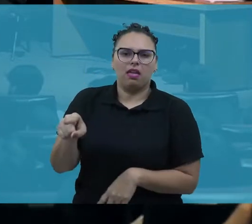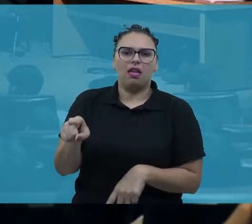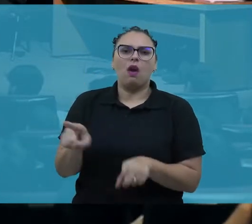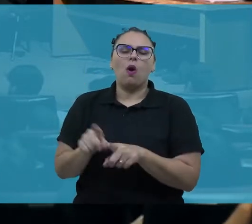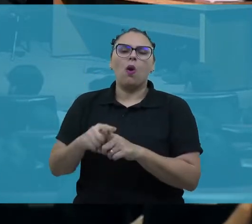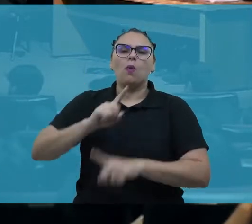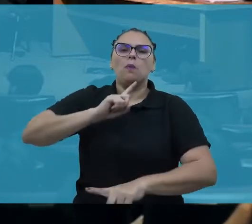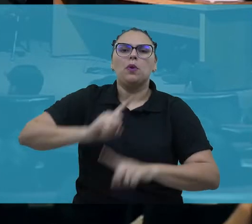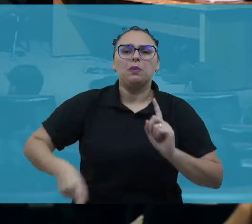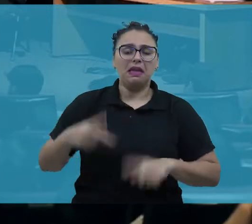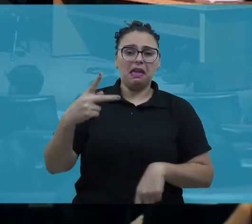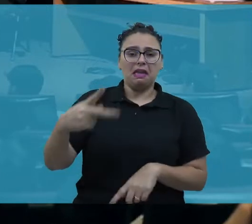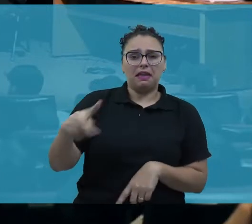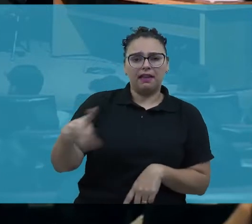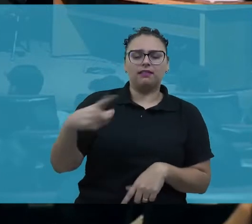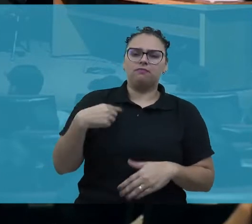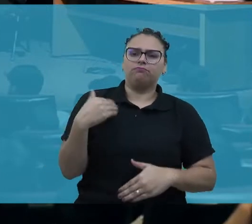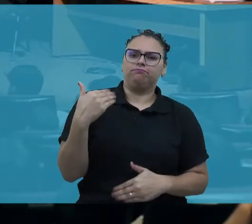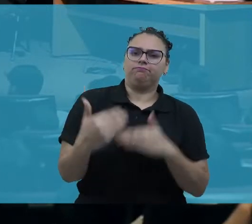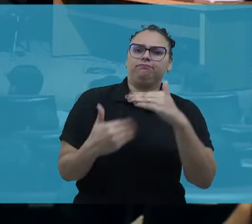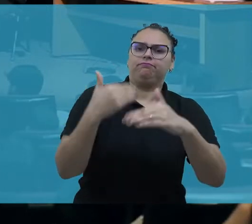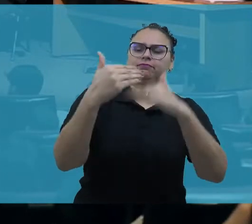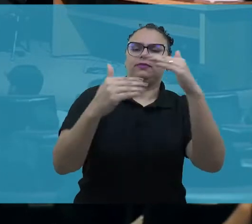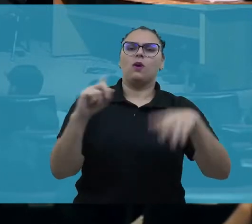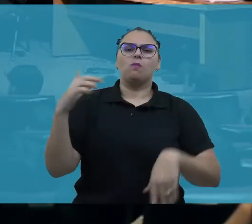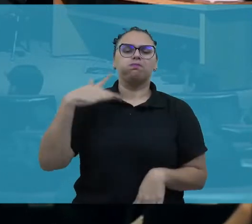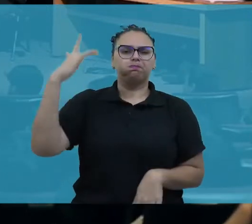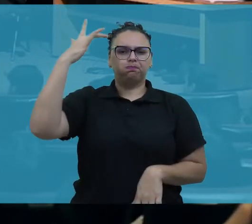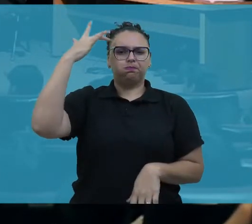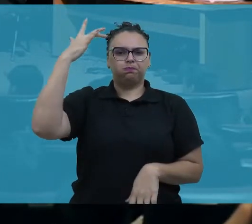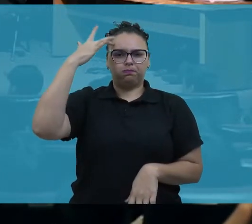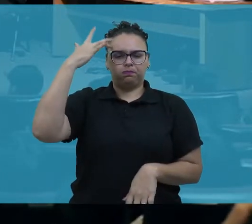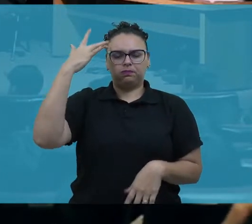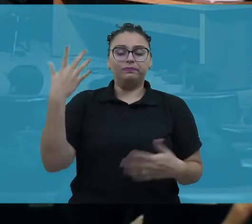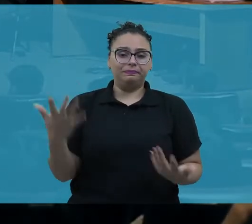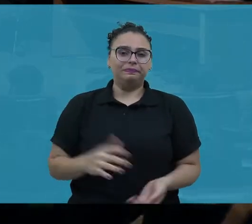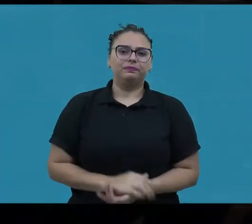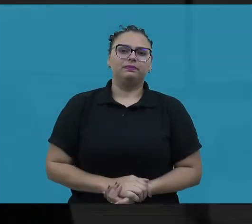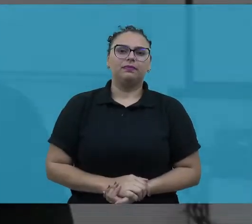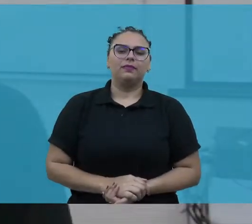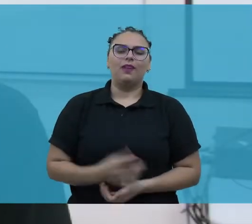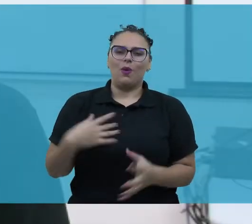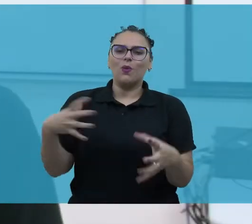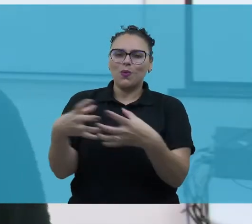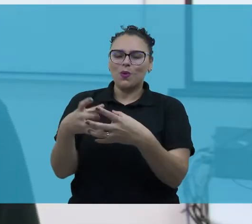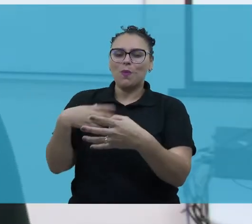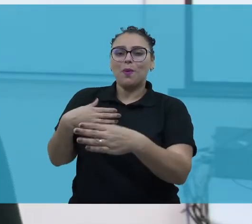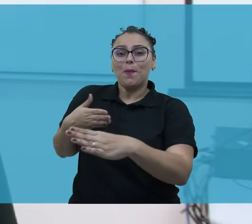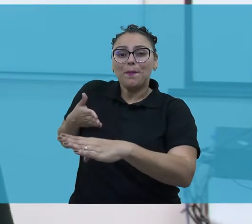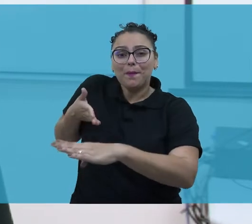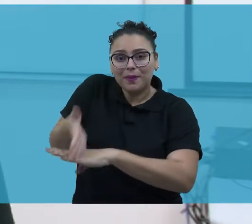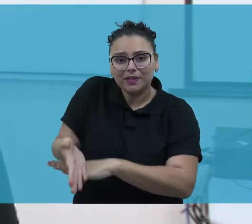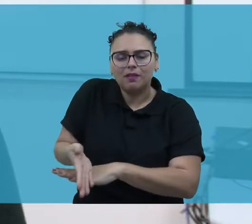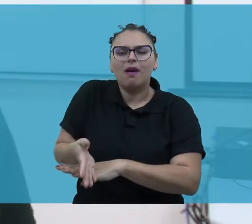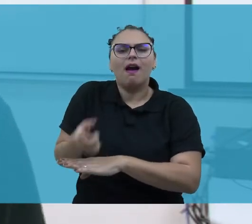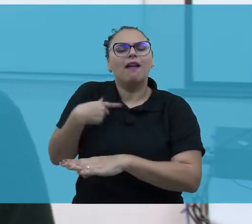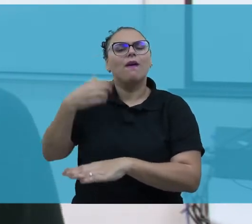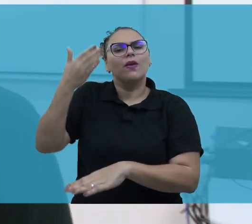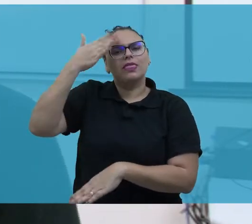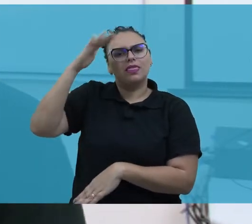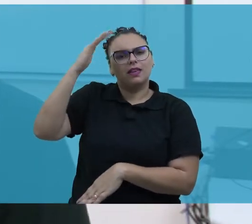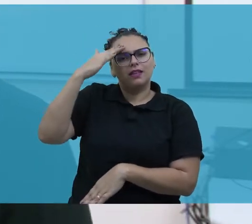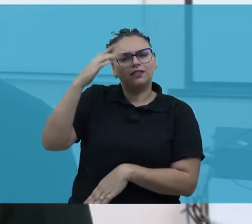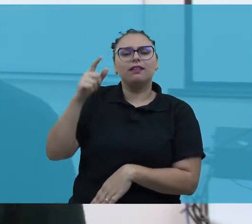dirimir o seu conflito, a sua necessidade de crescimento e de amadurecimento. Quando eu treino na Sociedade de Debates, eu entendi que era